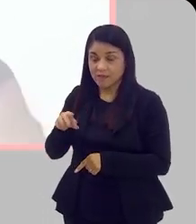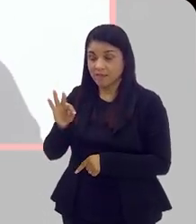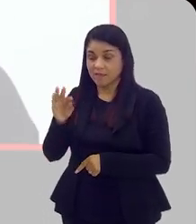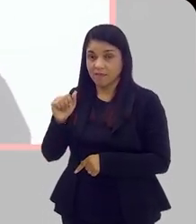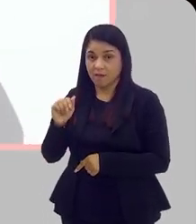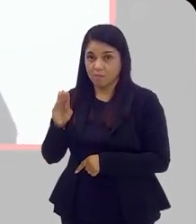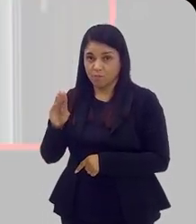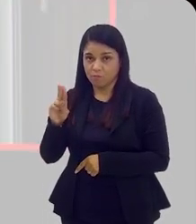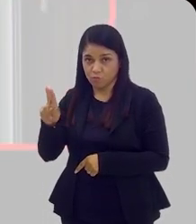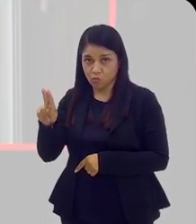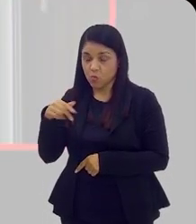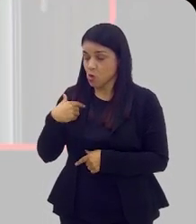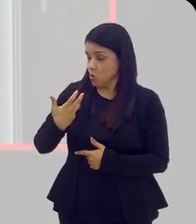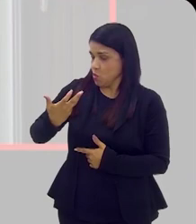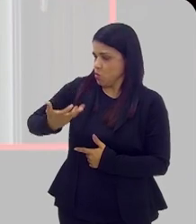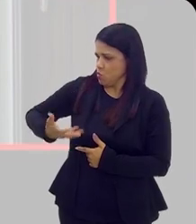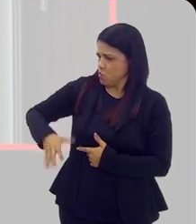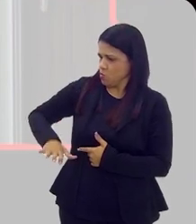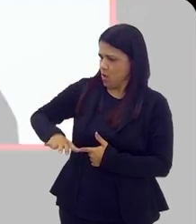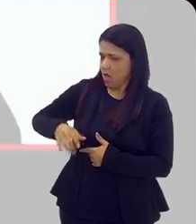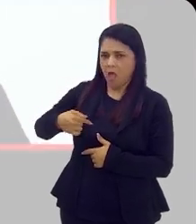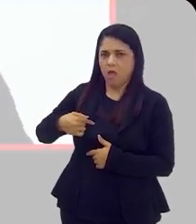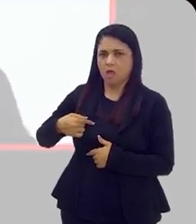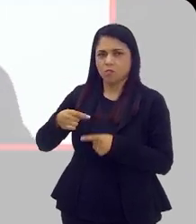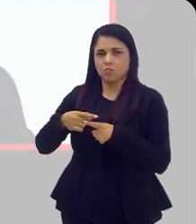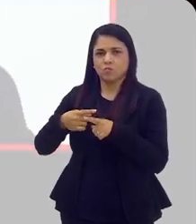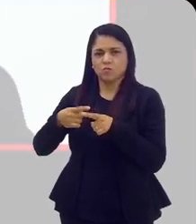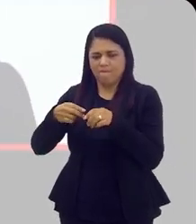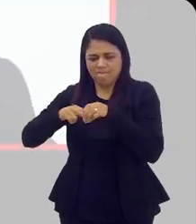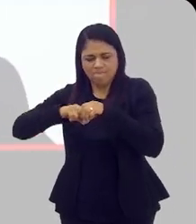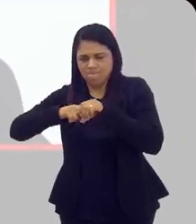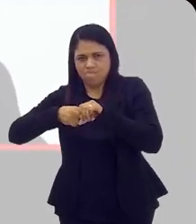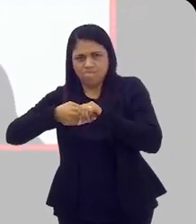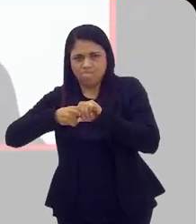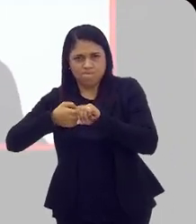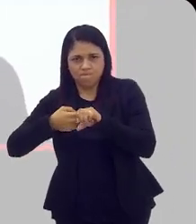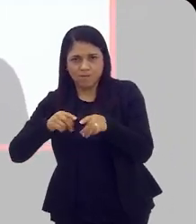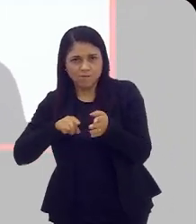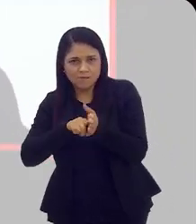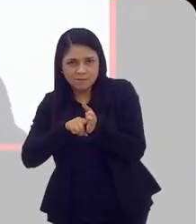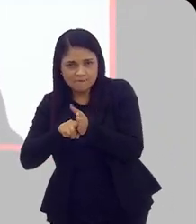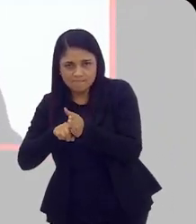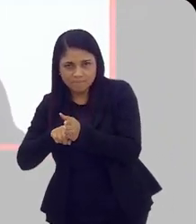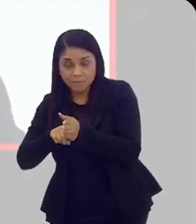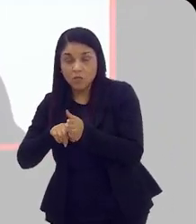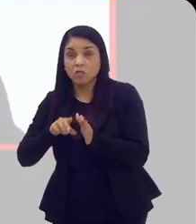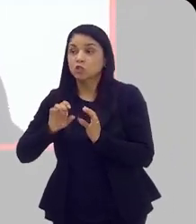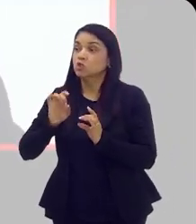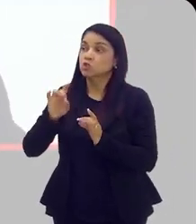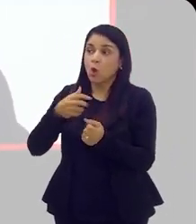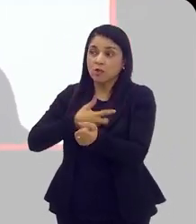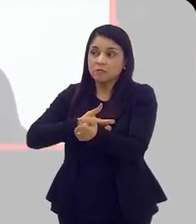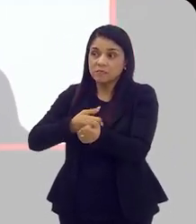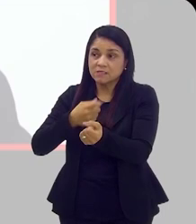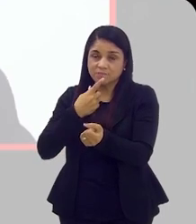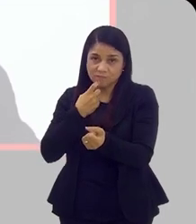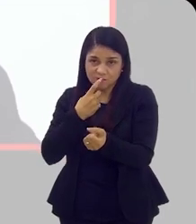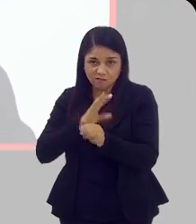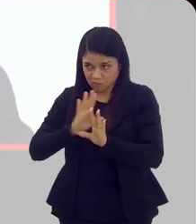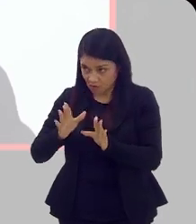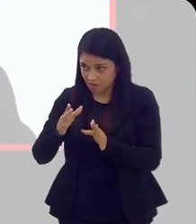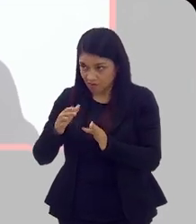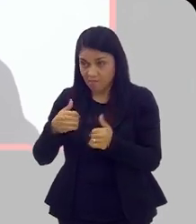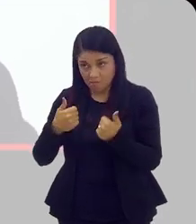o tabu, e eles falam assim, Eu não vou de jeito nenhum fazer o exame do toque, eu vou fazer no máximo o PSA. Serve?